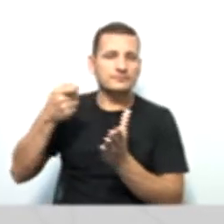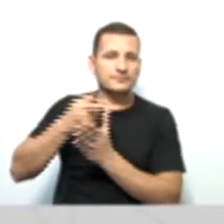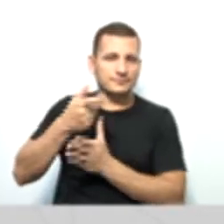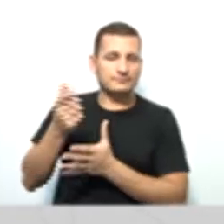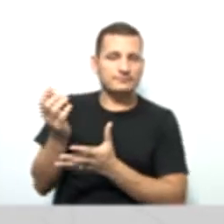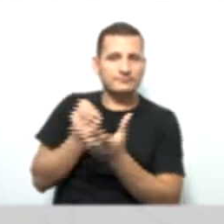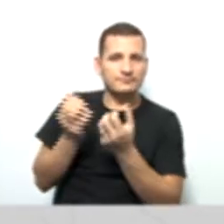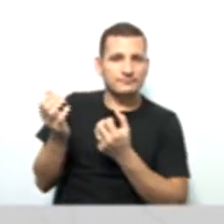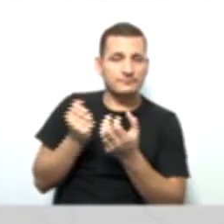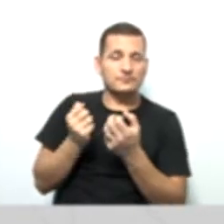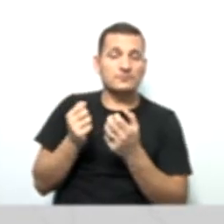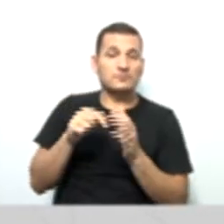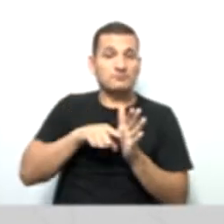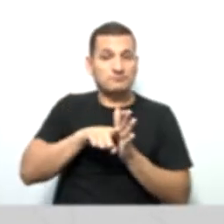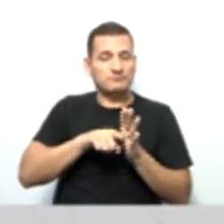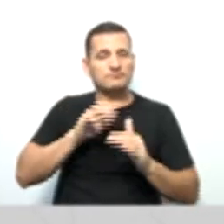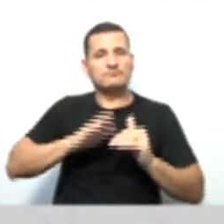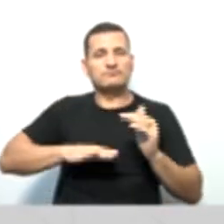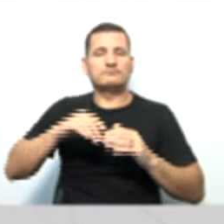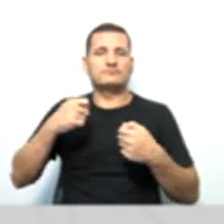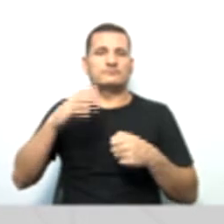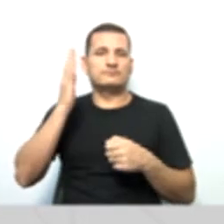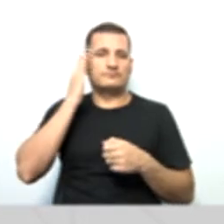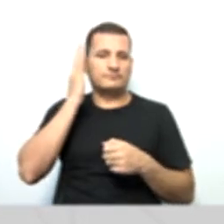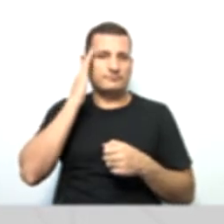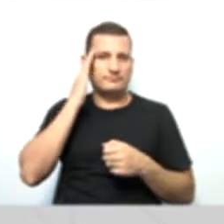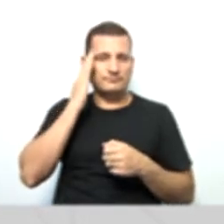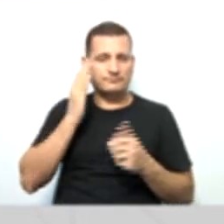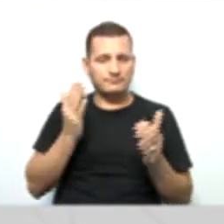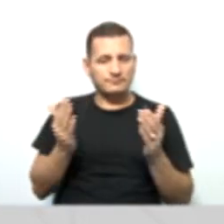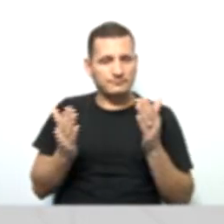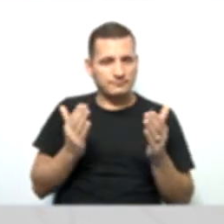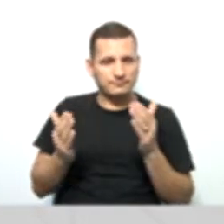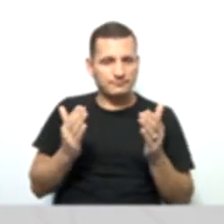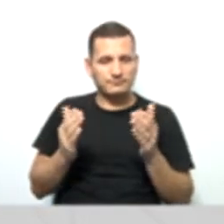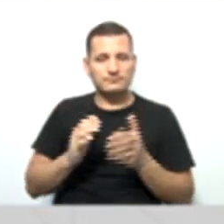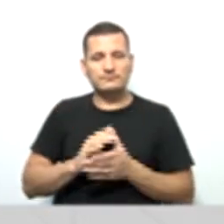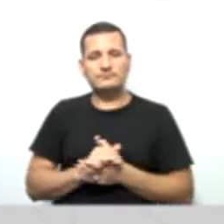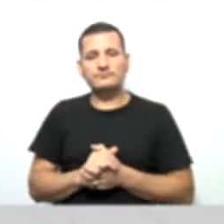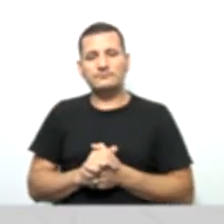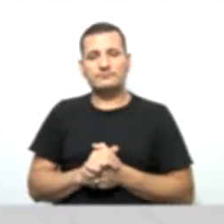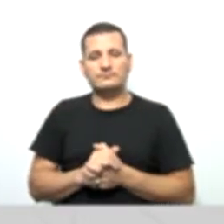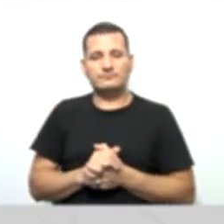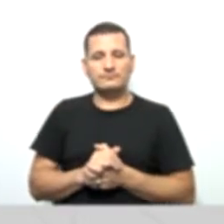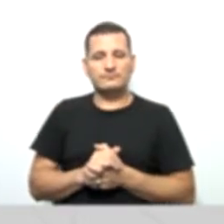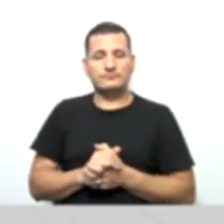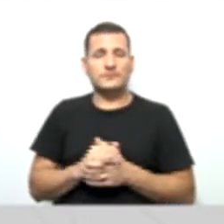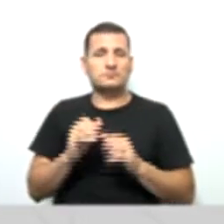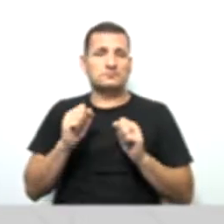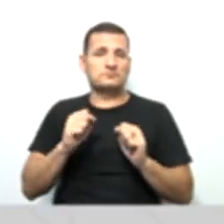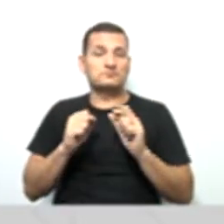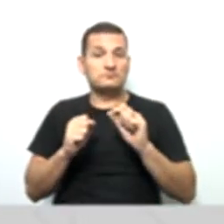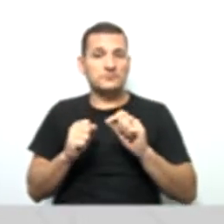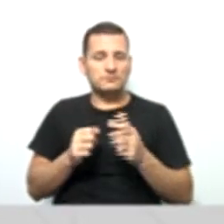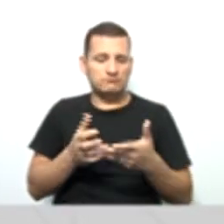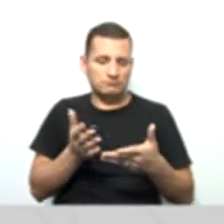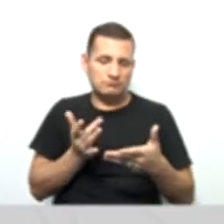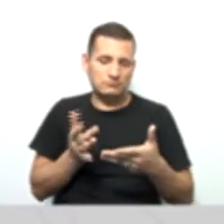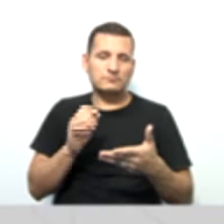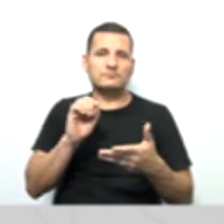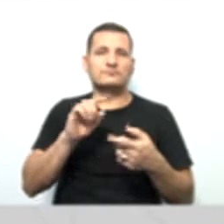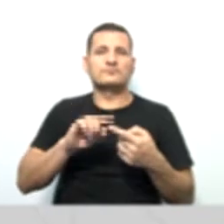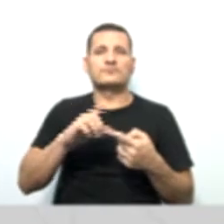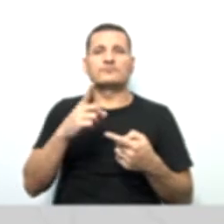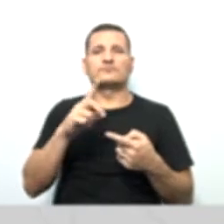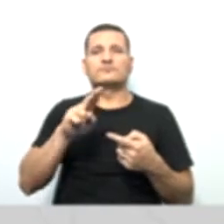saber para também estar ali examinando. Podem ser representados por duplicatas,